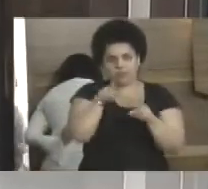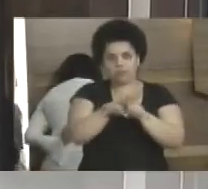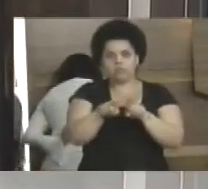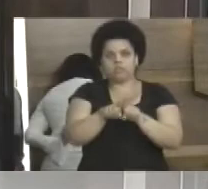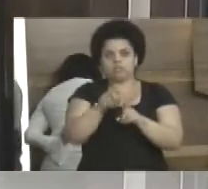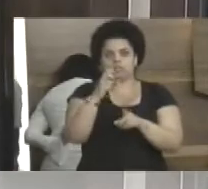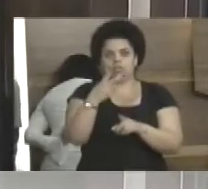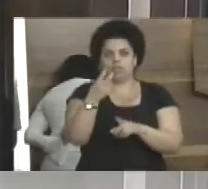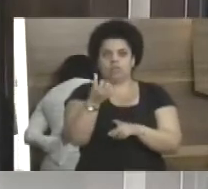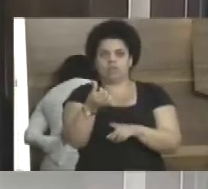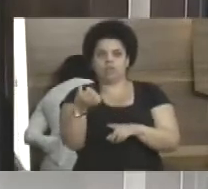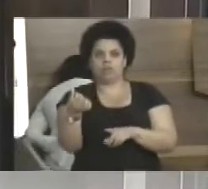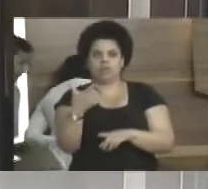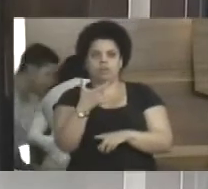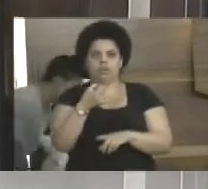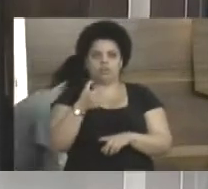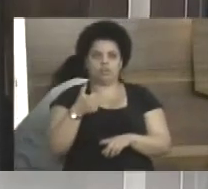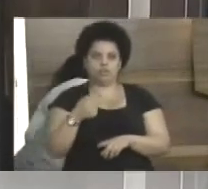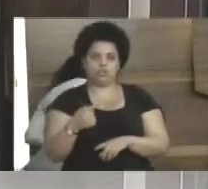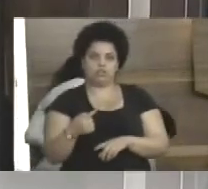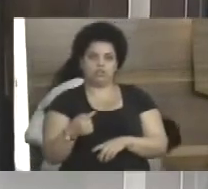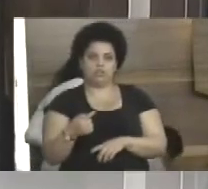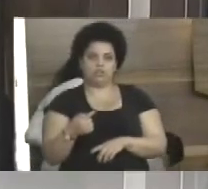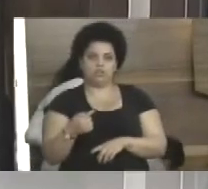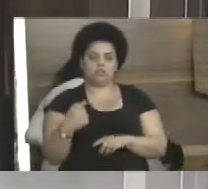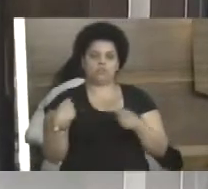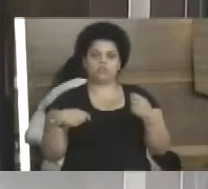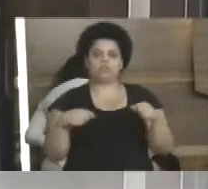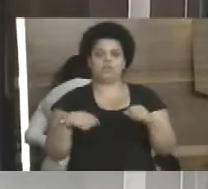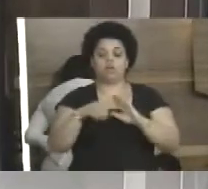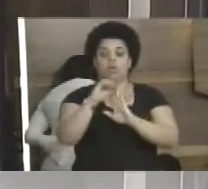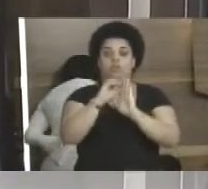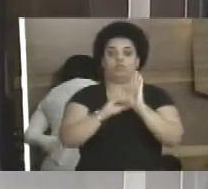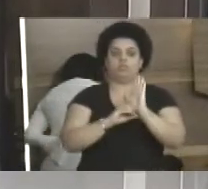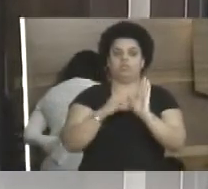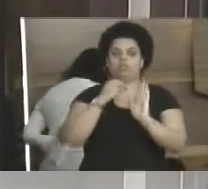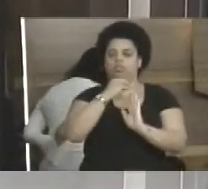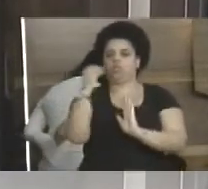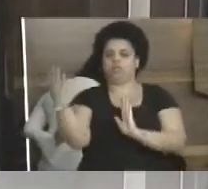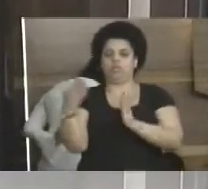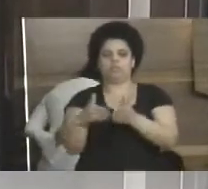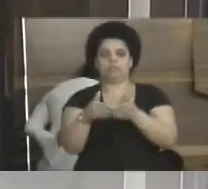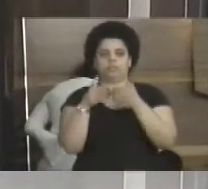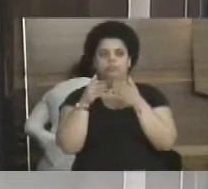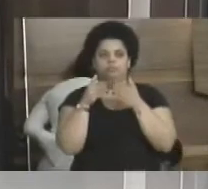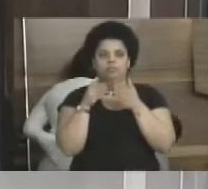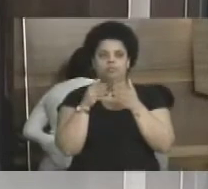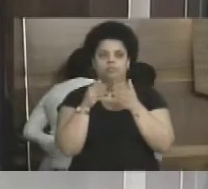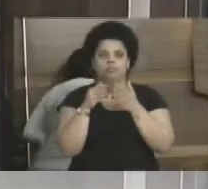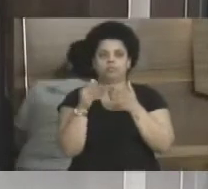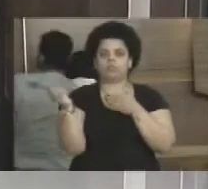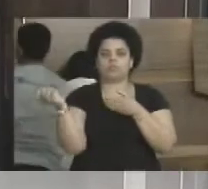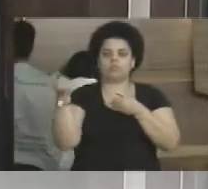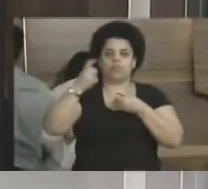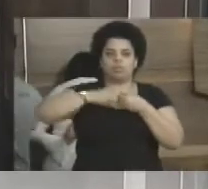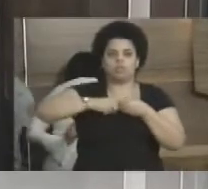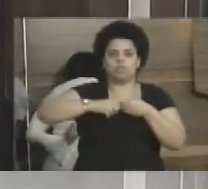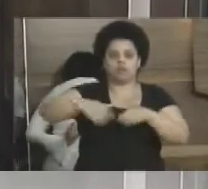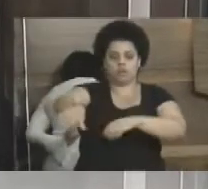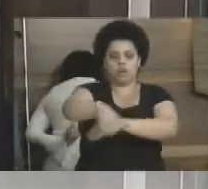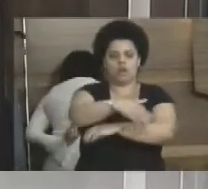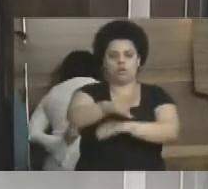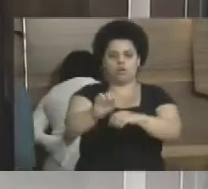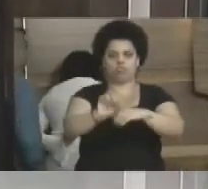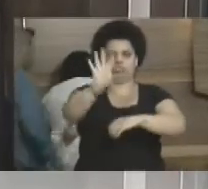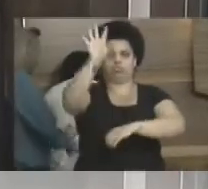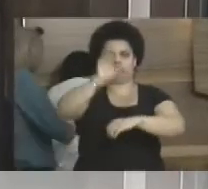266, barra 2017, que seja encaminhado o ofício ao prefeito municipal solicitando a reativação do chafariz na rua do chafariz